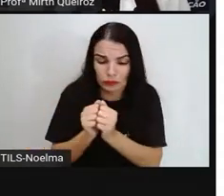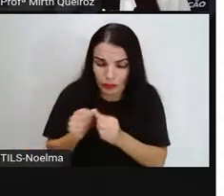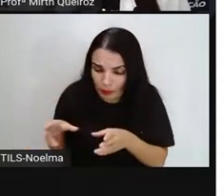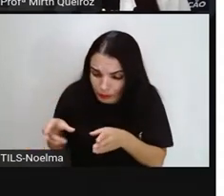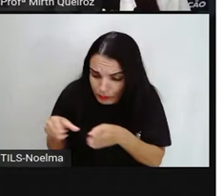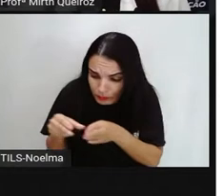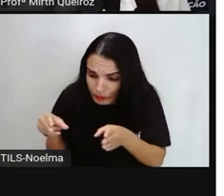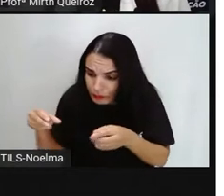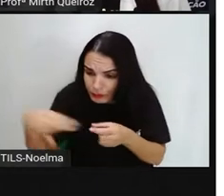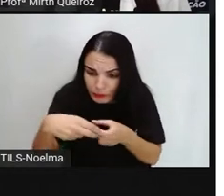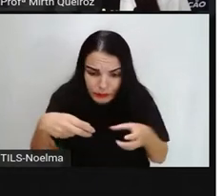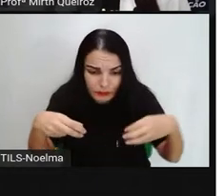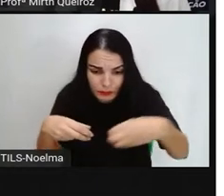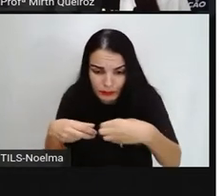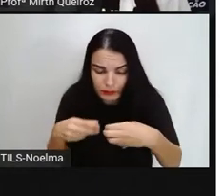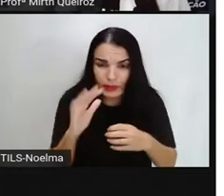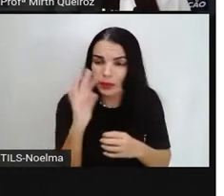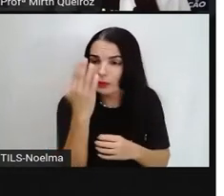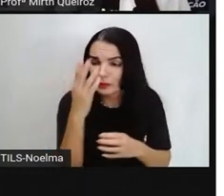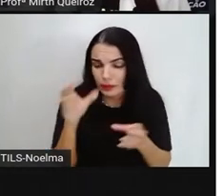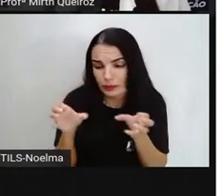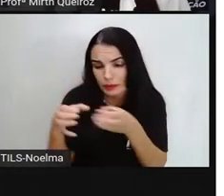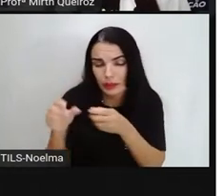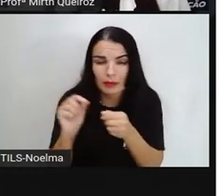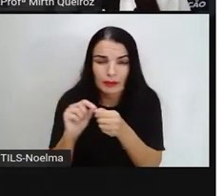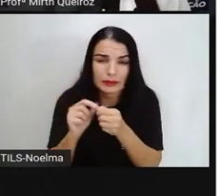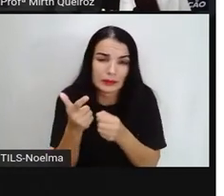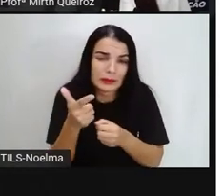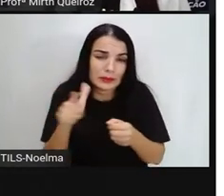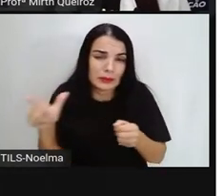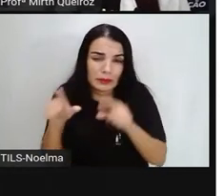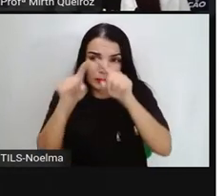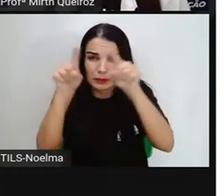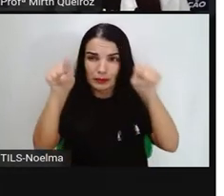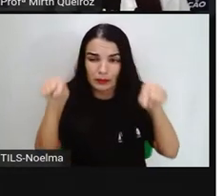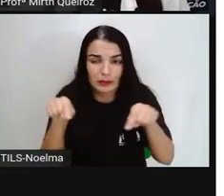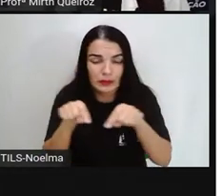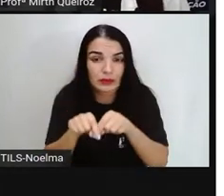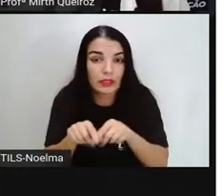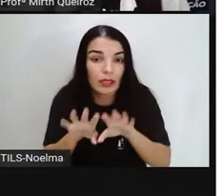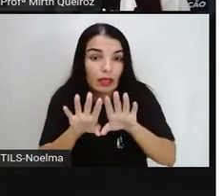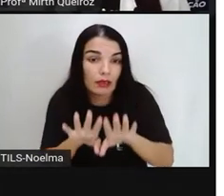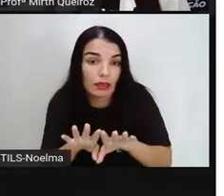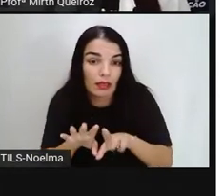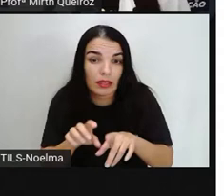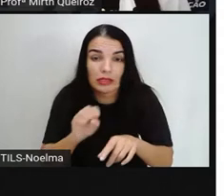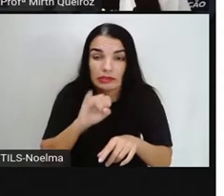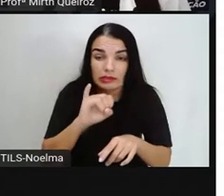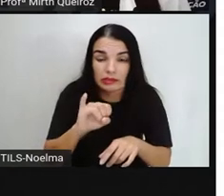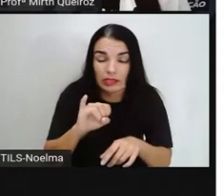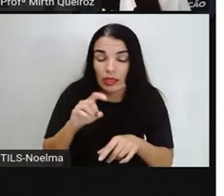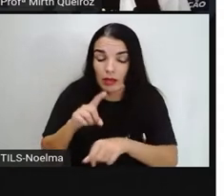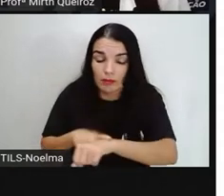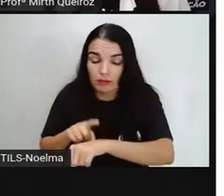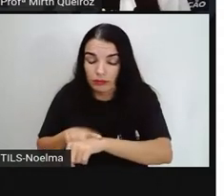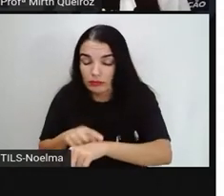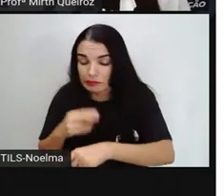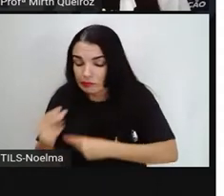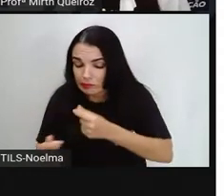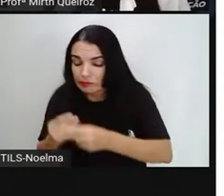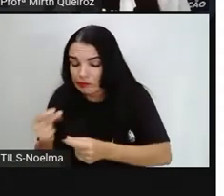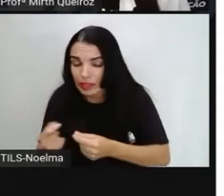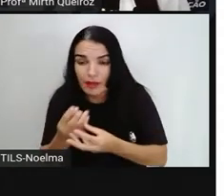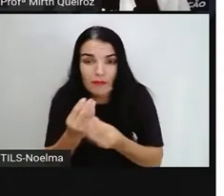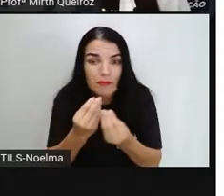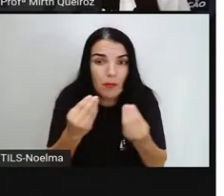peças, a fim de remontar o quadrado. Enquanto tentava resolver o problema, o mensageiro criou